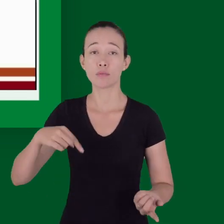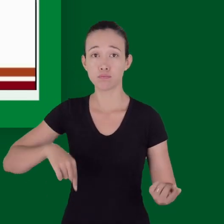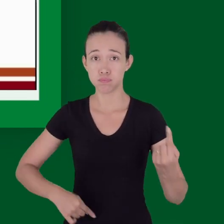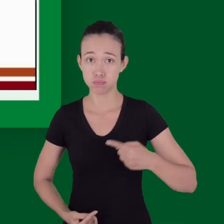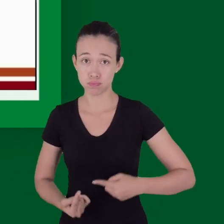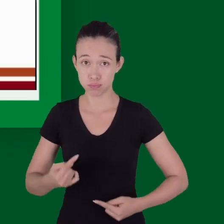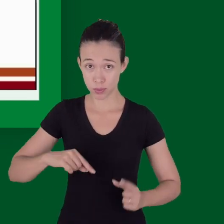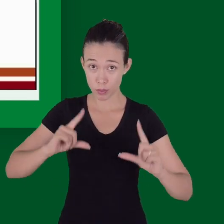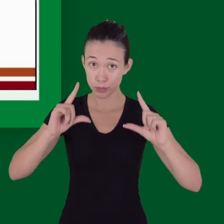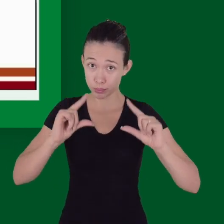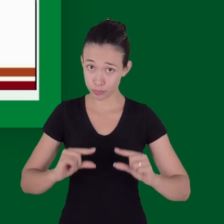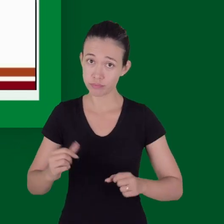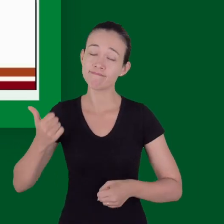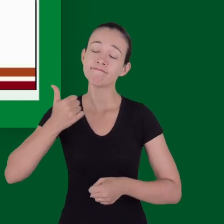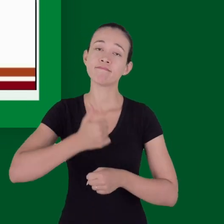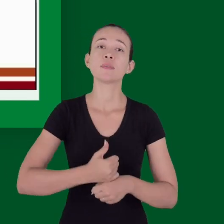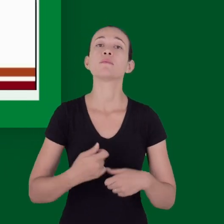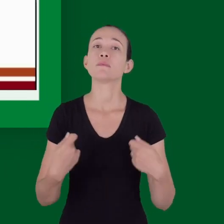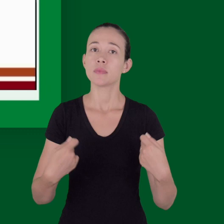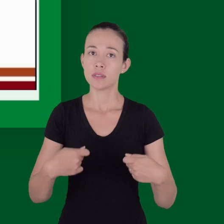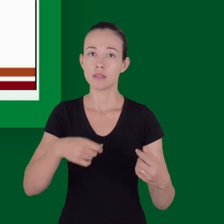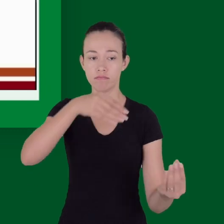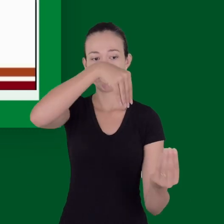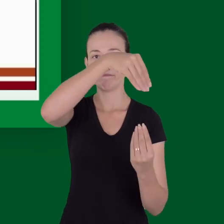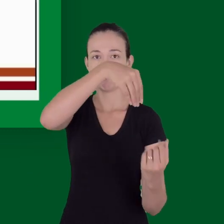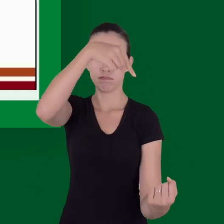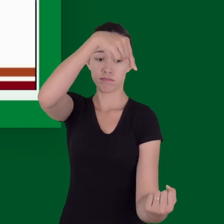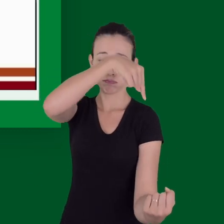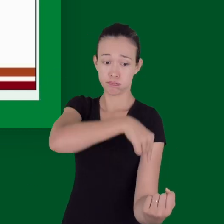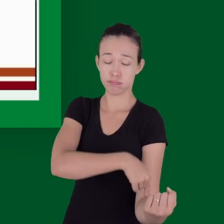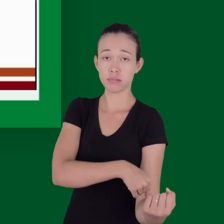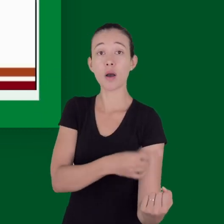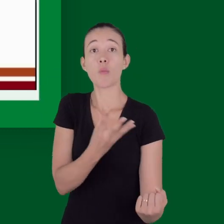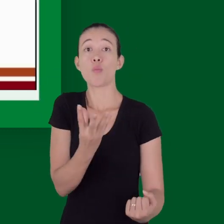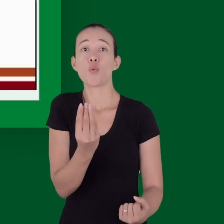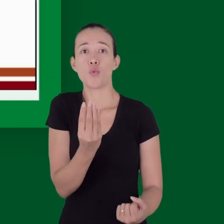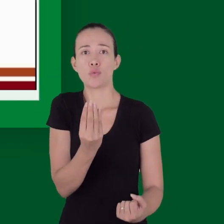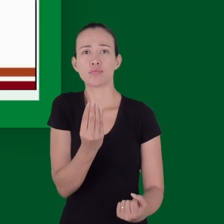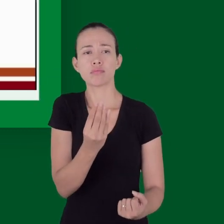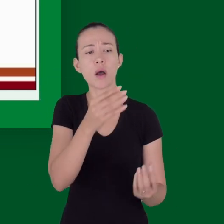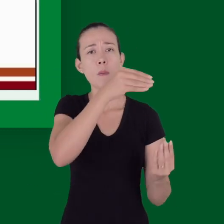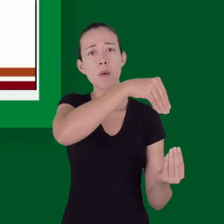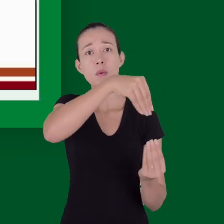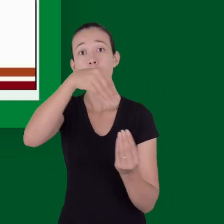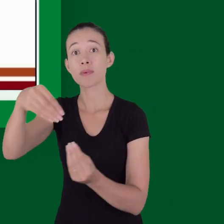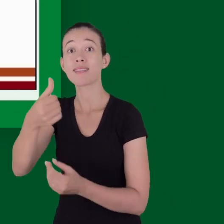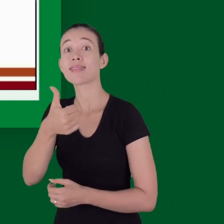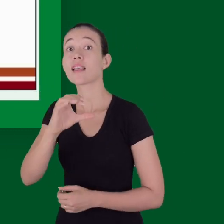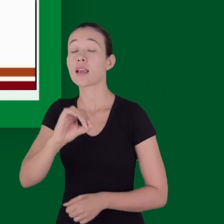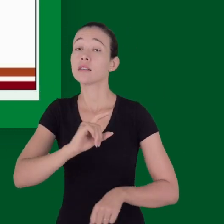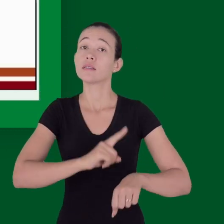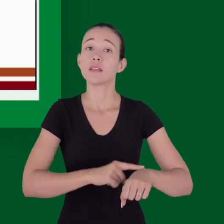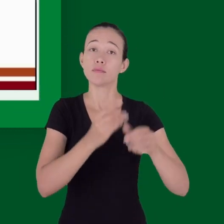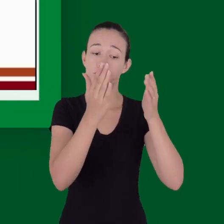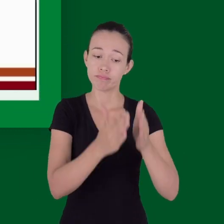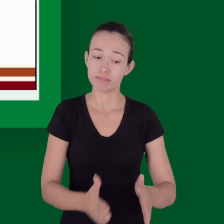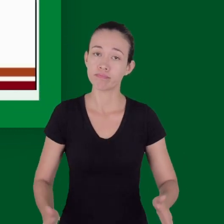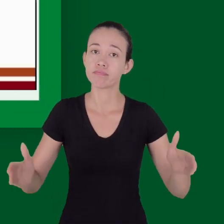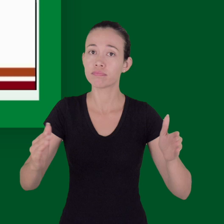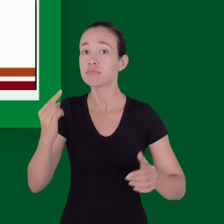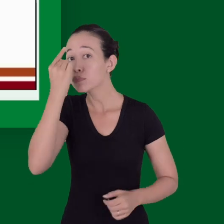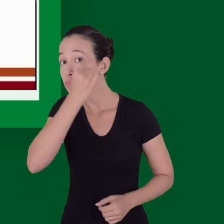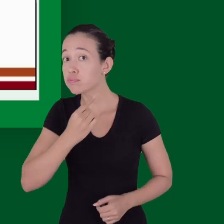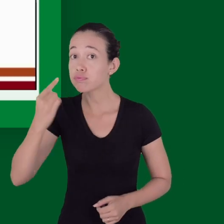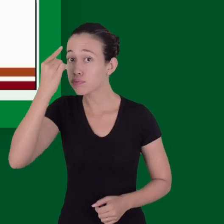necessidade de transfusão maciça desses pacientes o que é a transfusão maciça? A substituição de um volume de